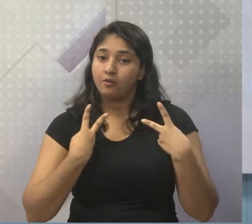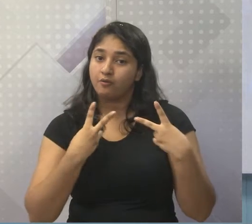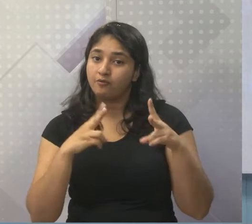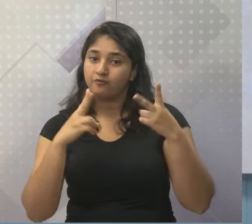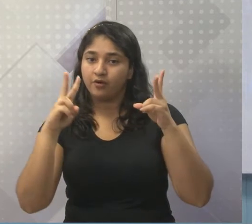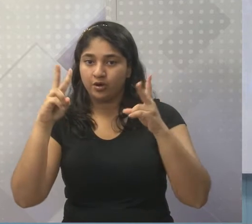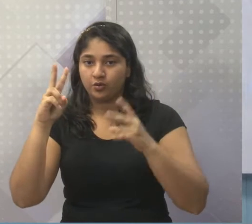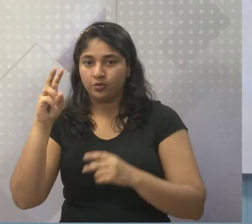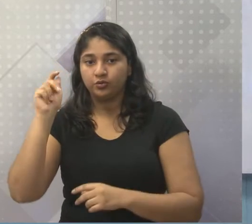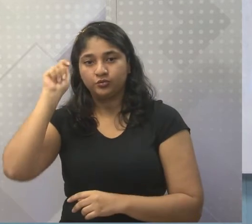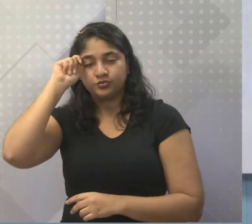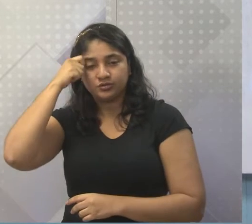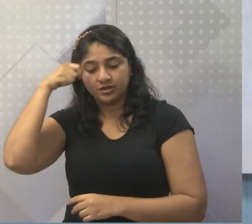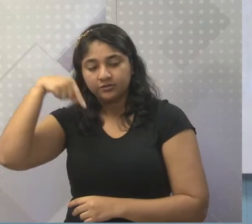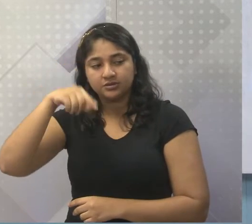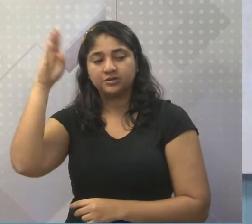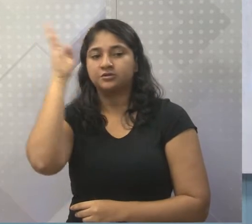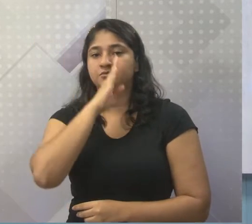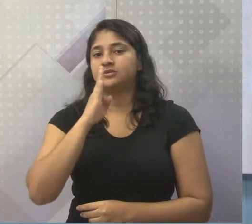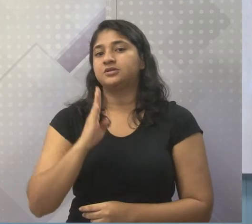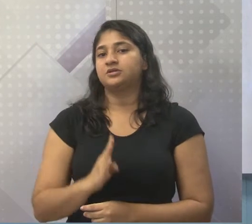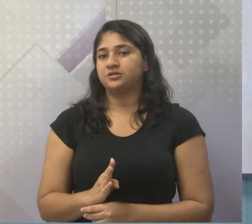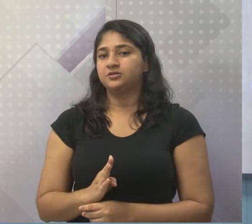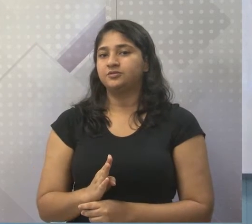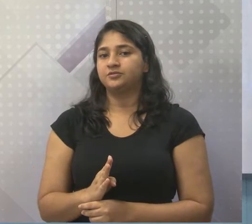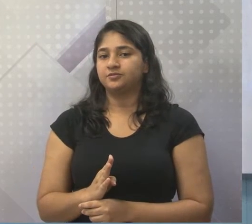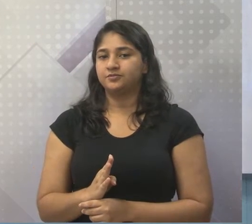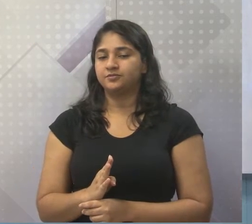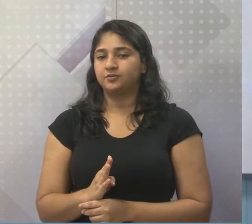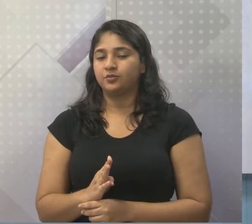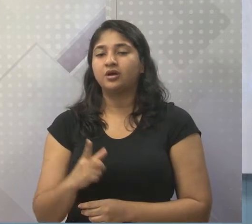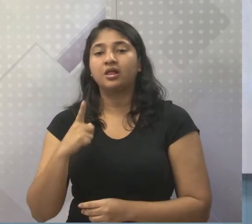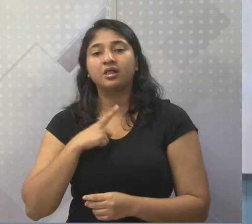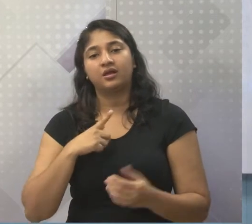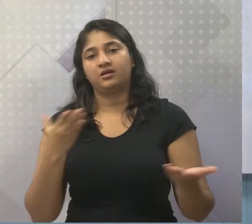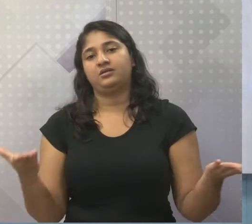negro no Brasil? O foi que restou para a gente?